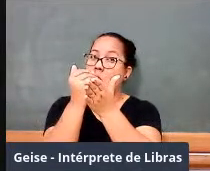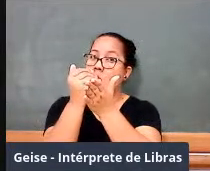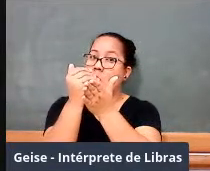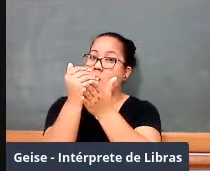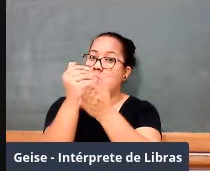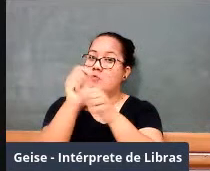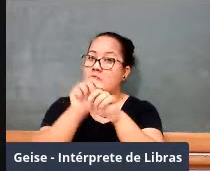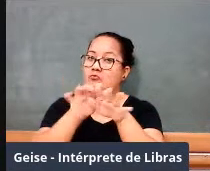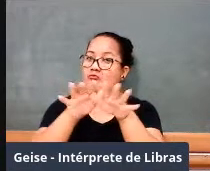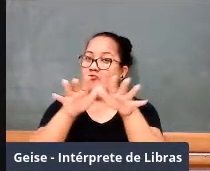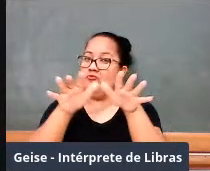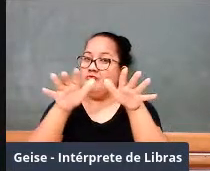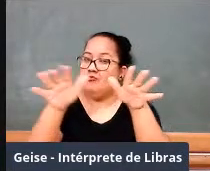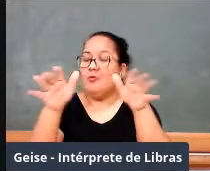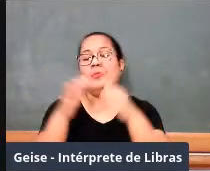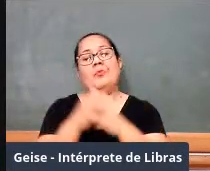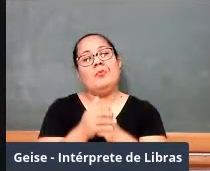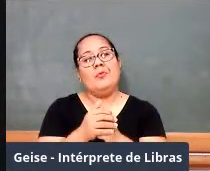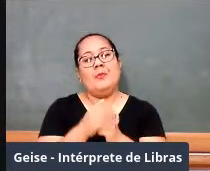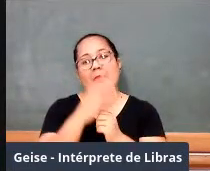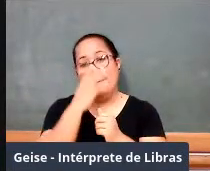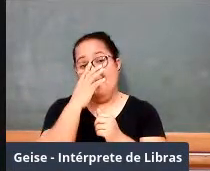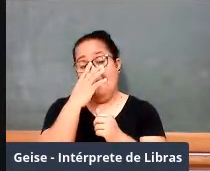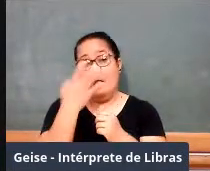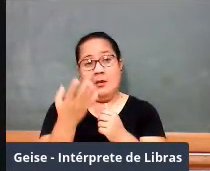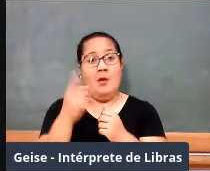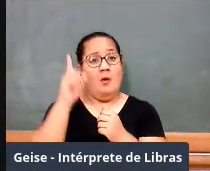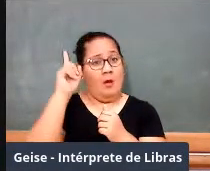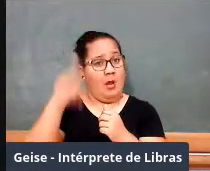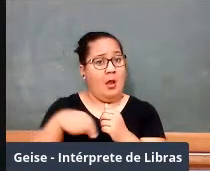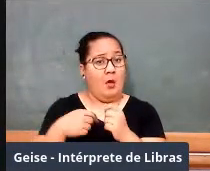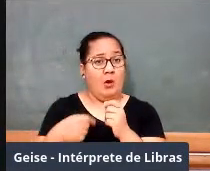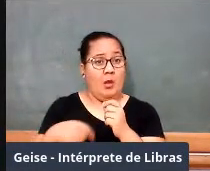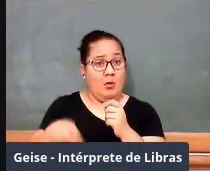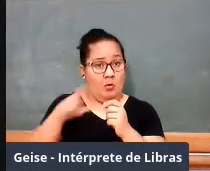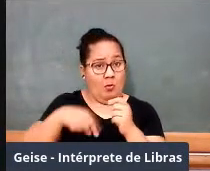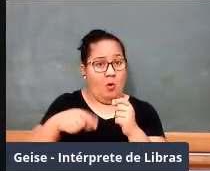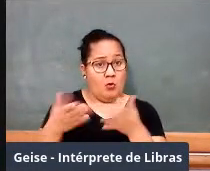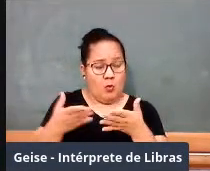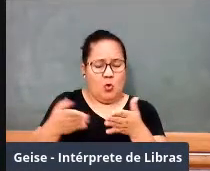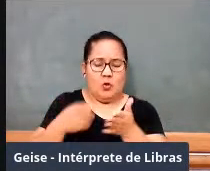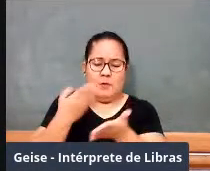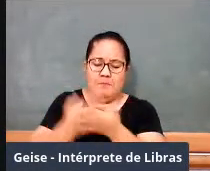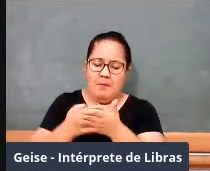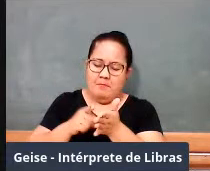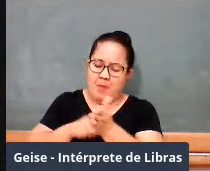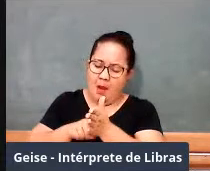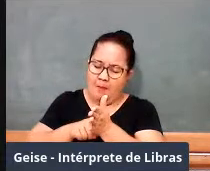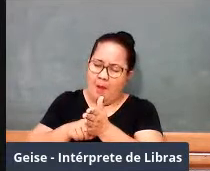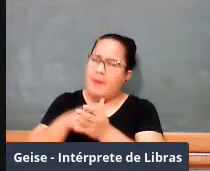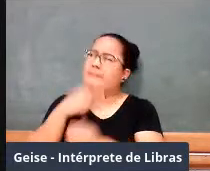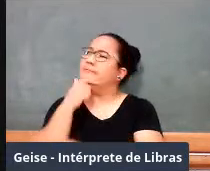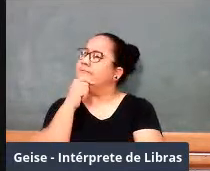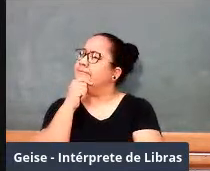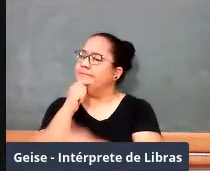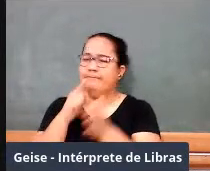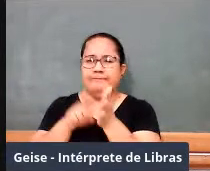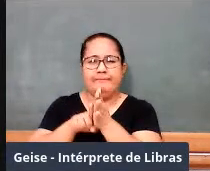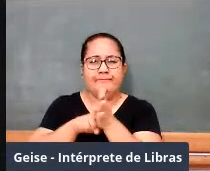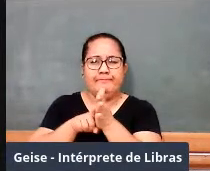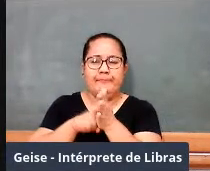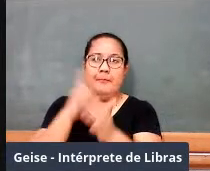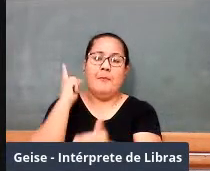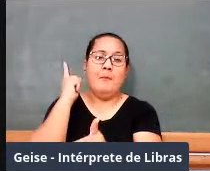né? Como é que ela se passou? Num trabalho que a gente fez, porque aí esse tempo da década de 30 é criado chamado